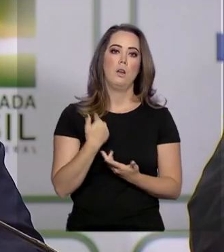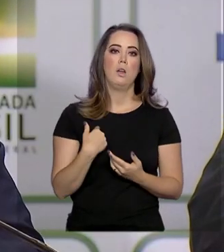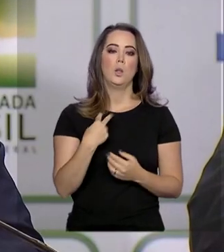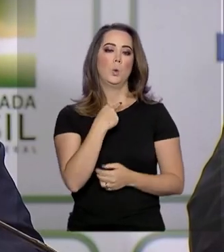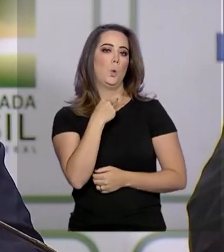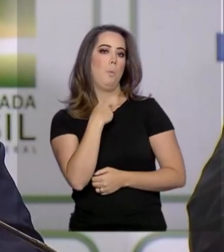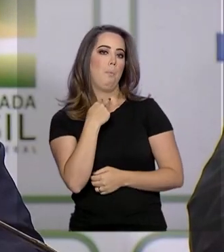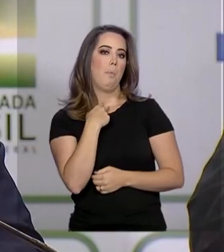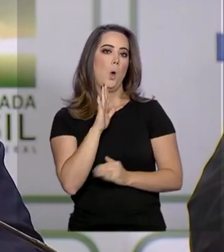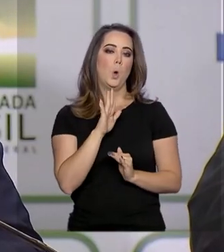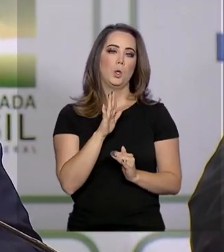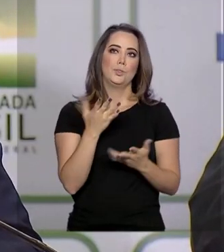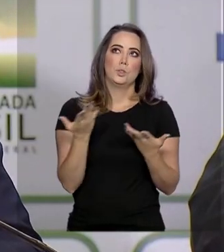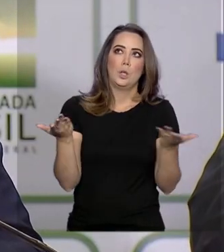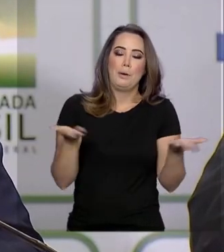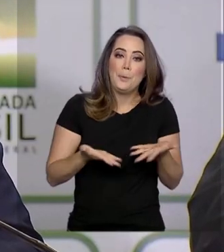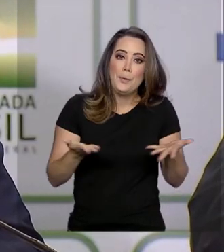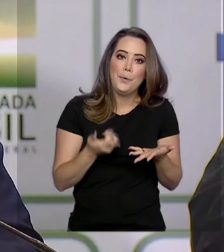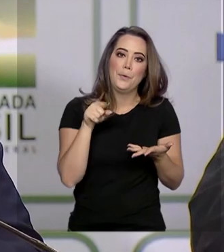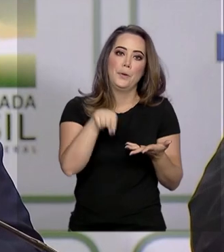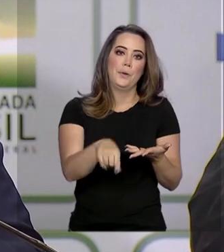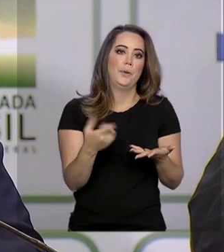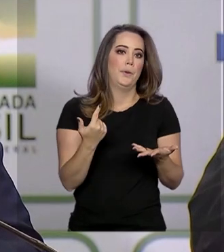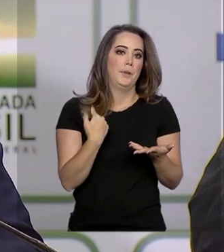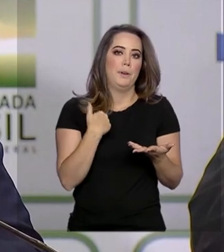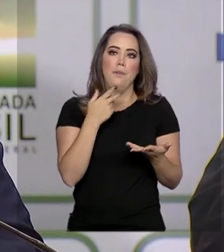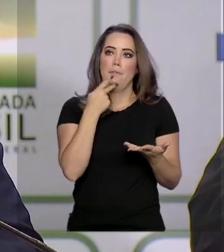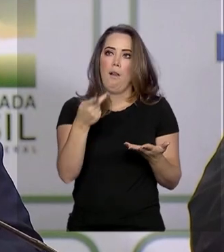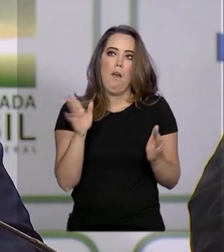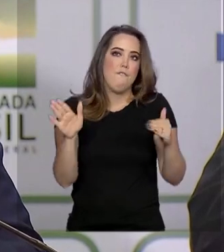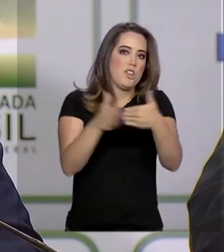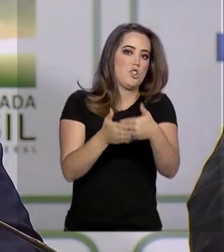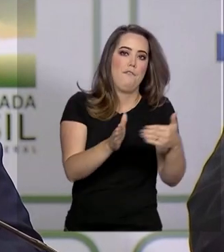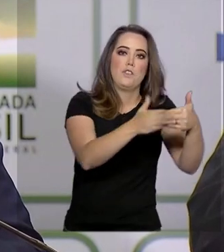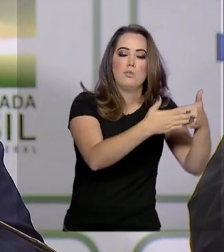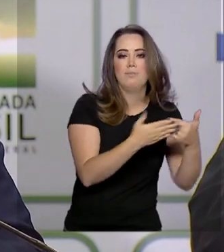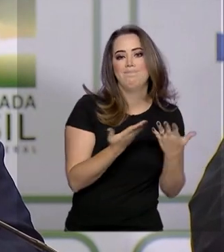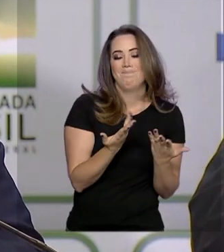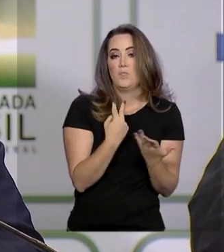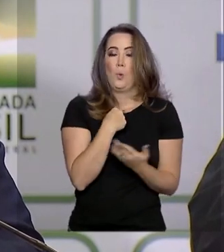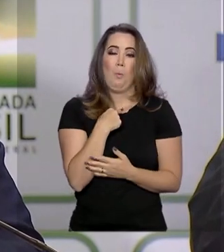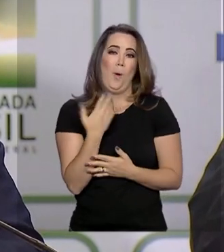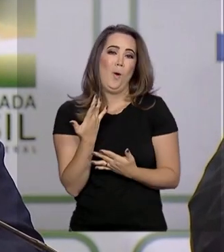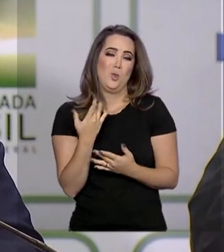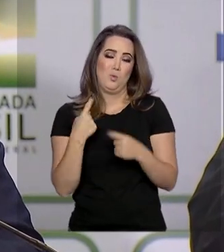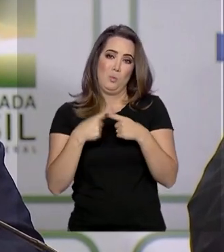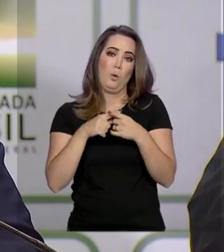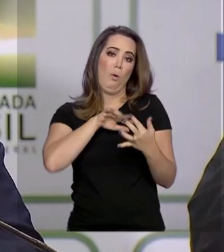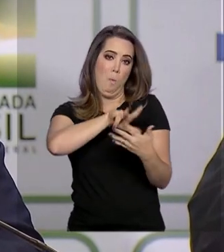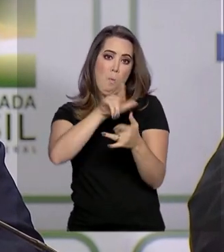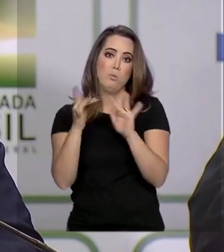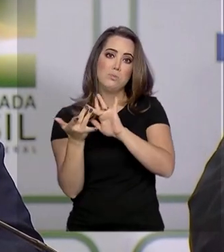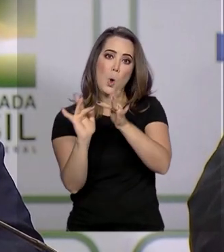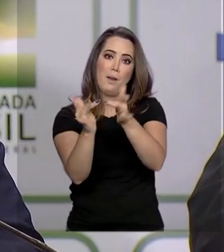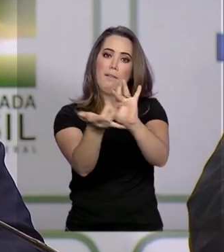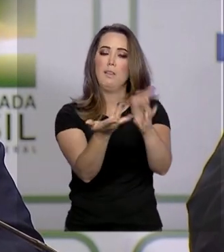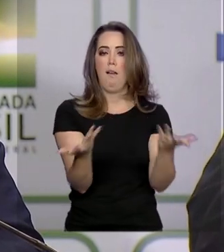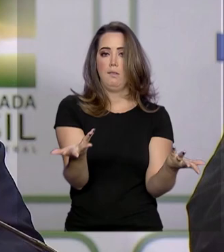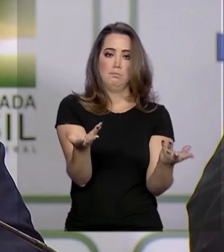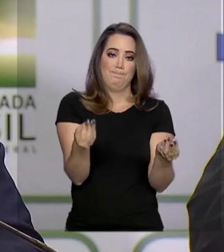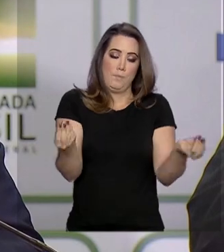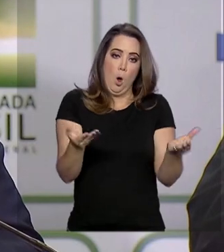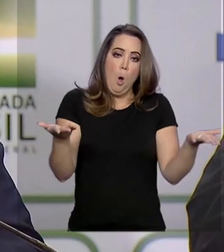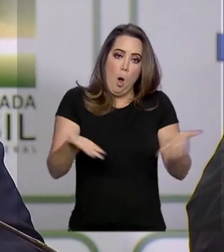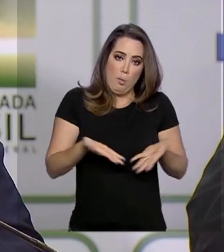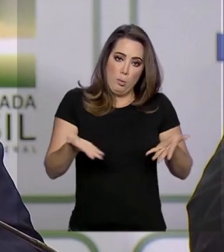medidas restritivas, o mundo é um mundo global, é um mundo conectado, então nós iremos atravessar analisando